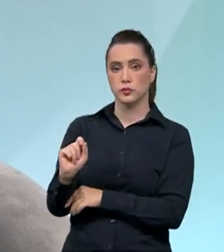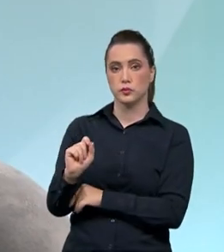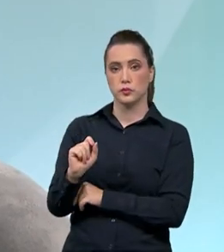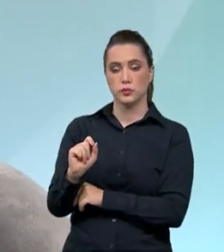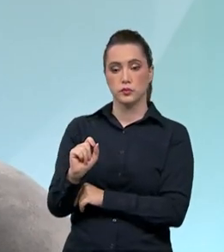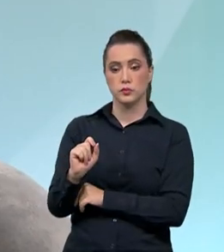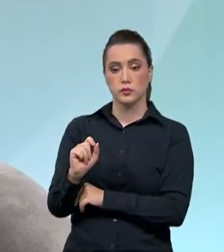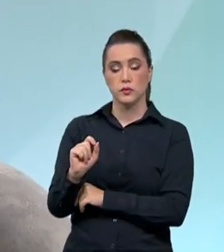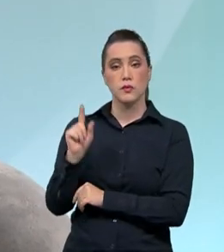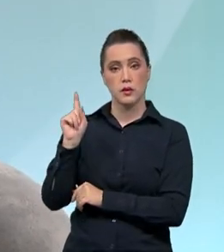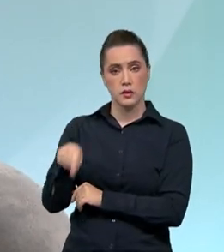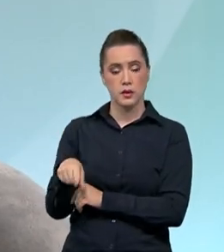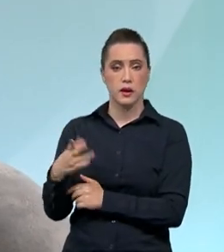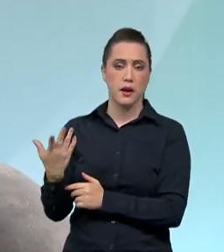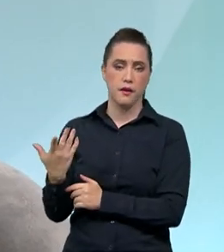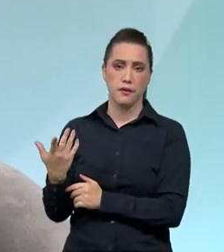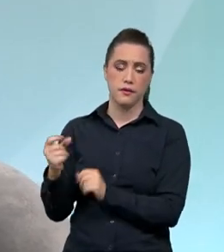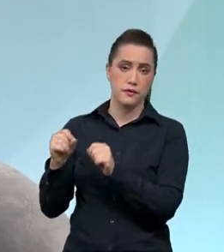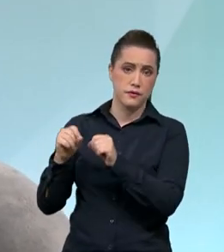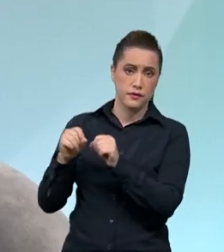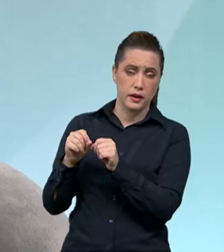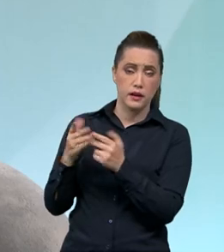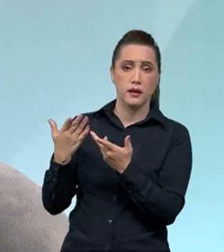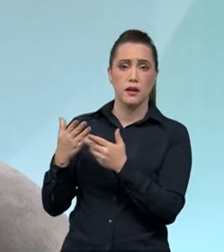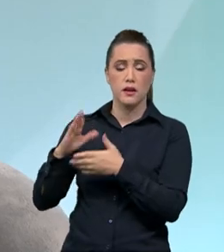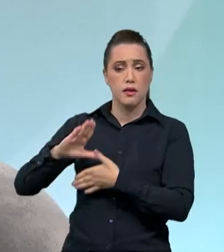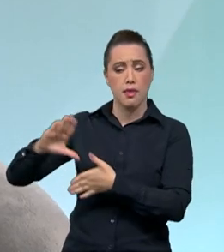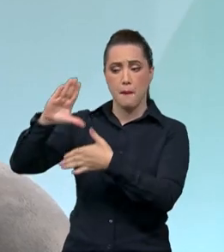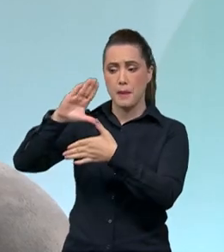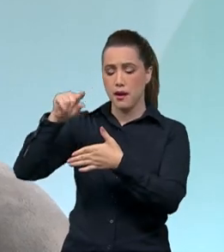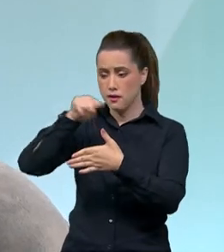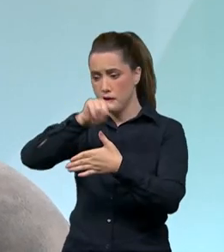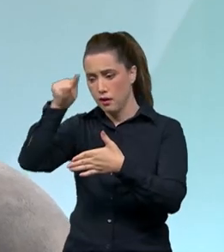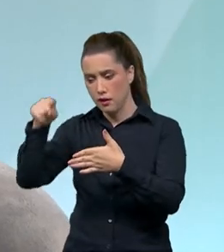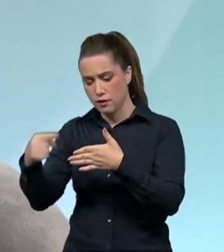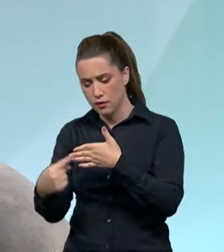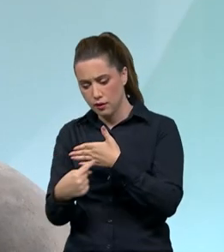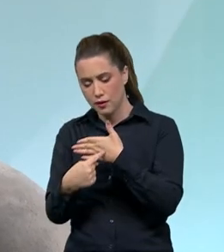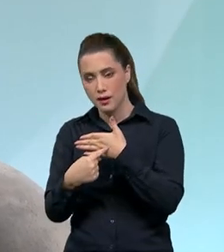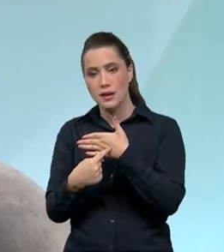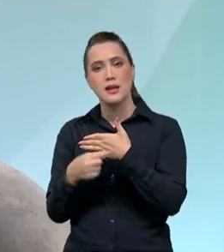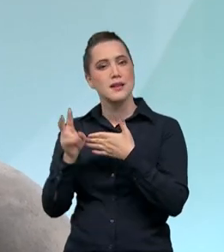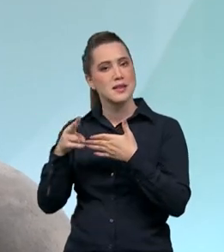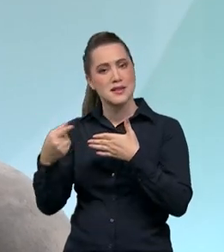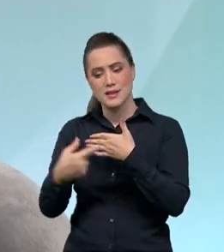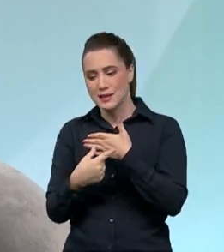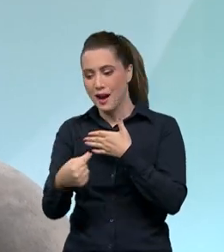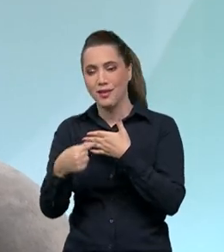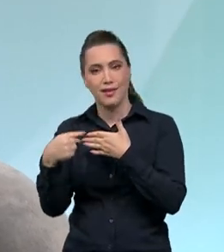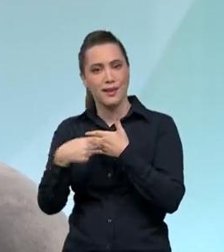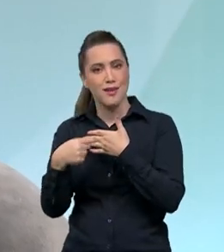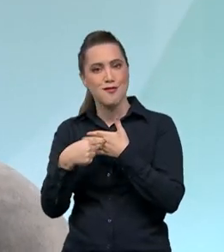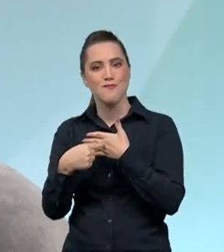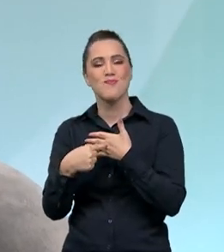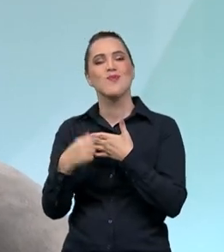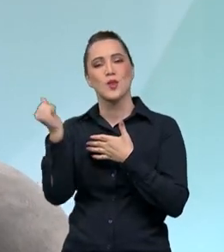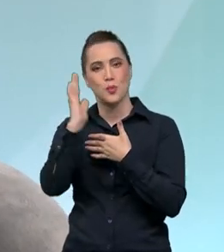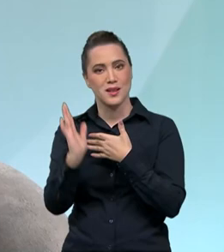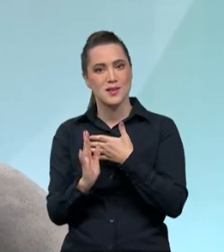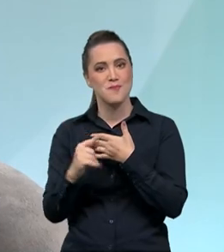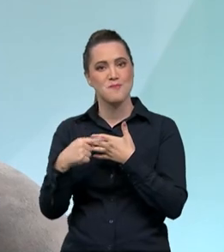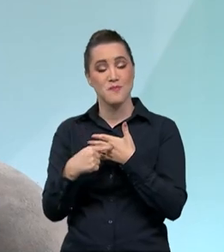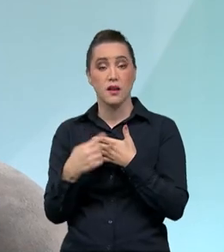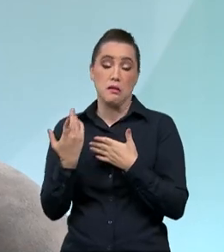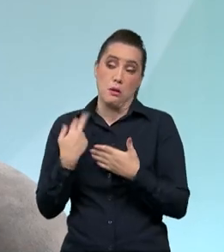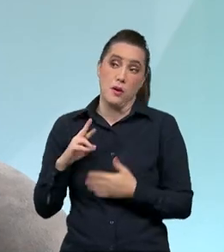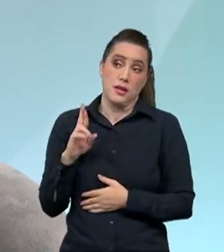ser promovidas na América passam a nascer no Brasil. Então, a responsabilidade